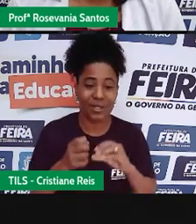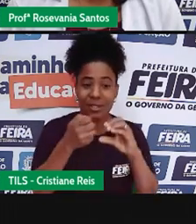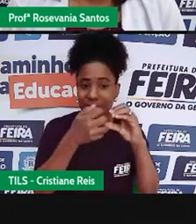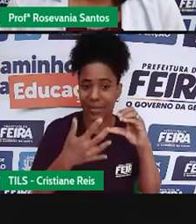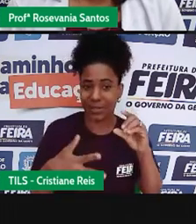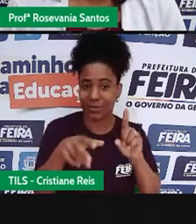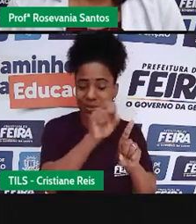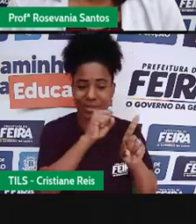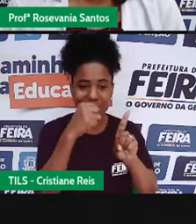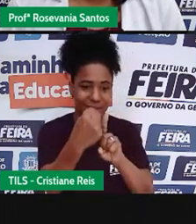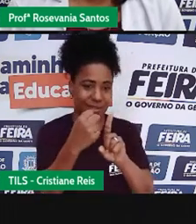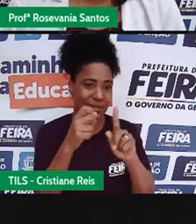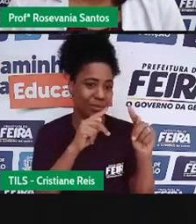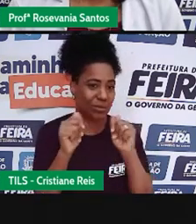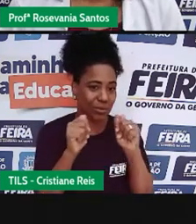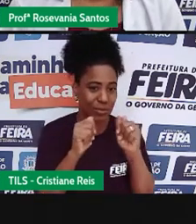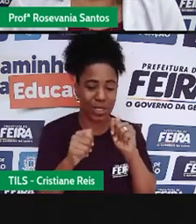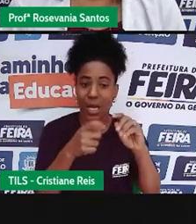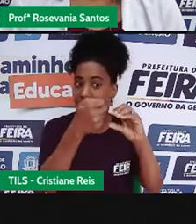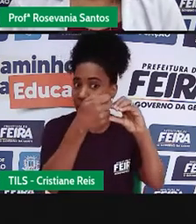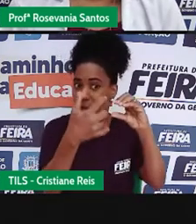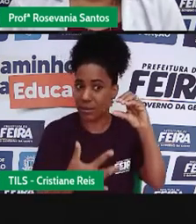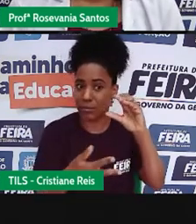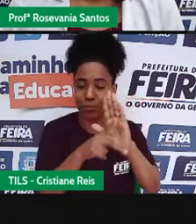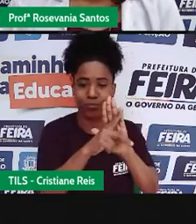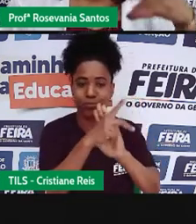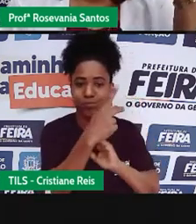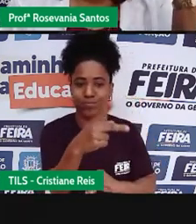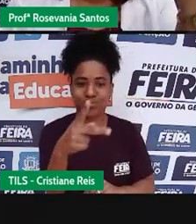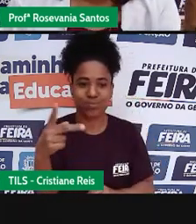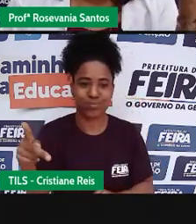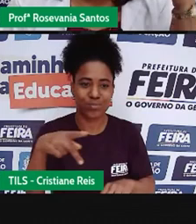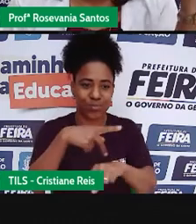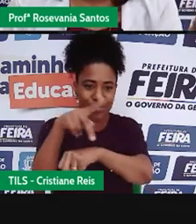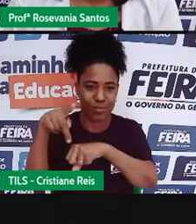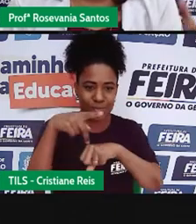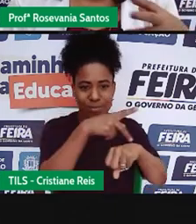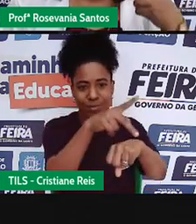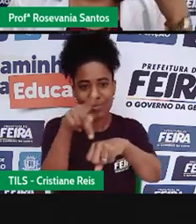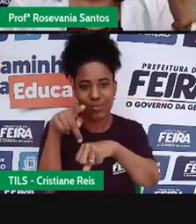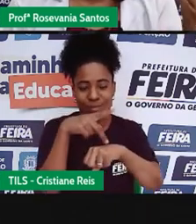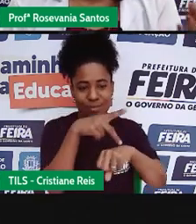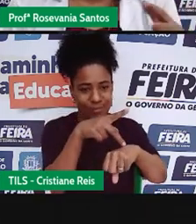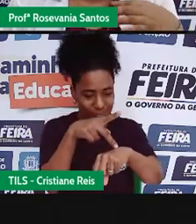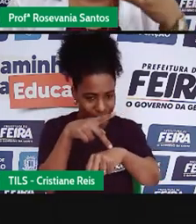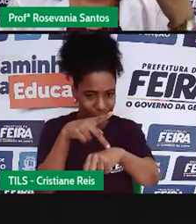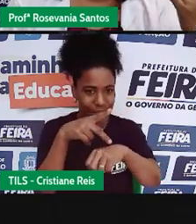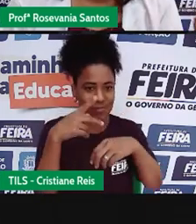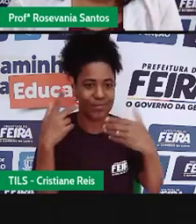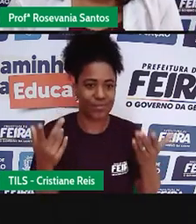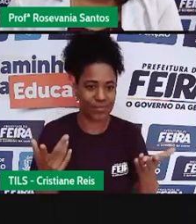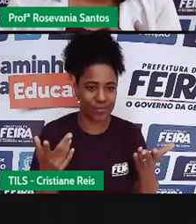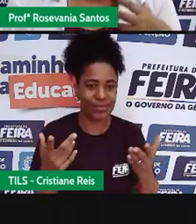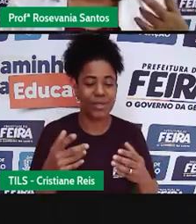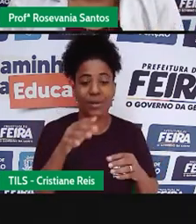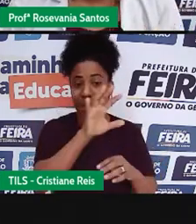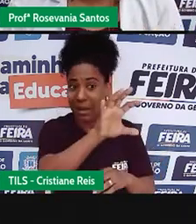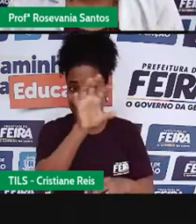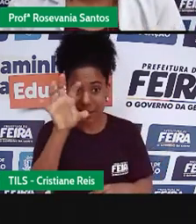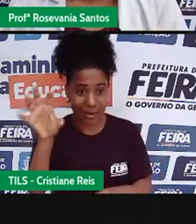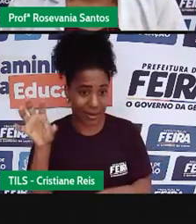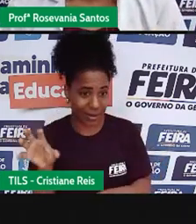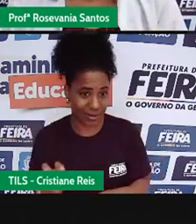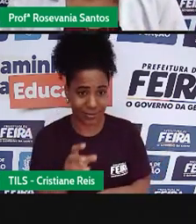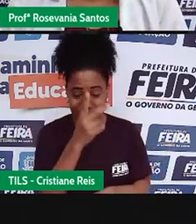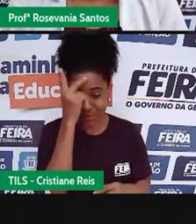sociais e econômicos aqui tem uma característica, né, do nosso país, para dividir com aquele povo, com aquele clima, com vegetação, com